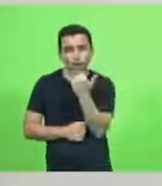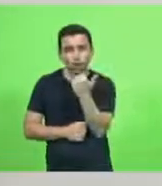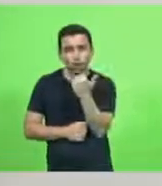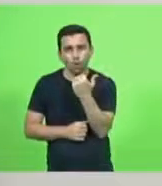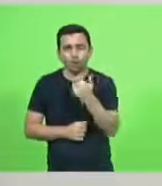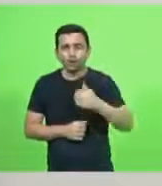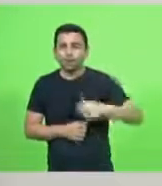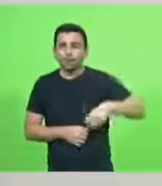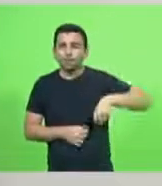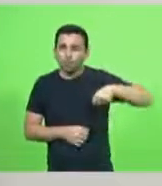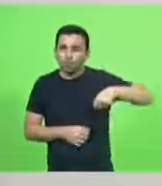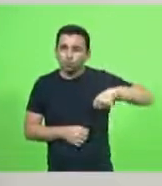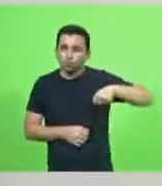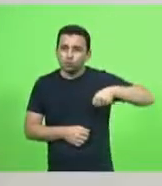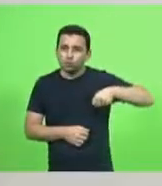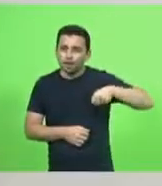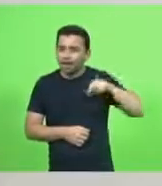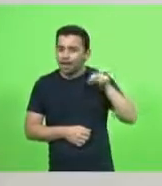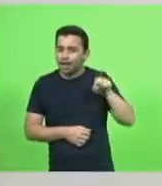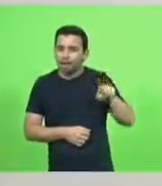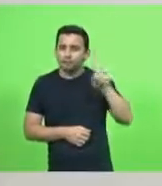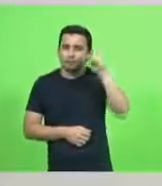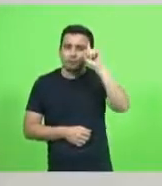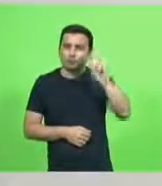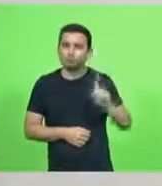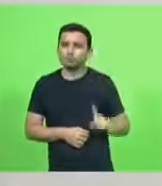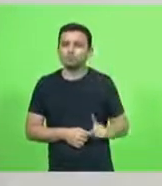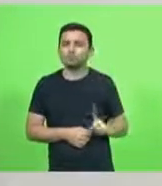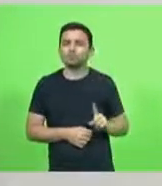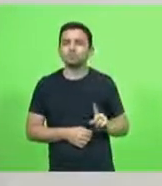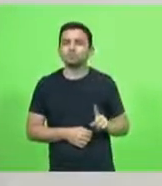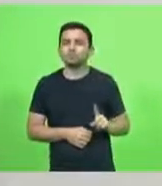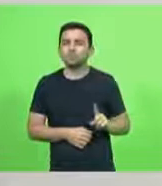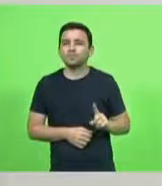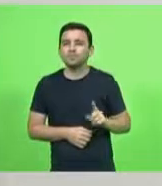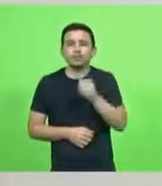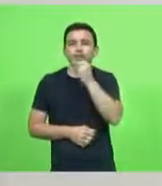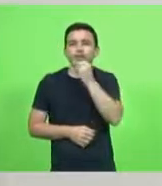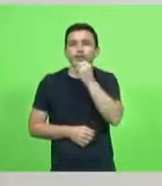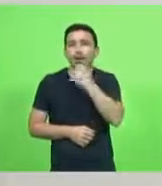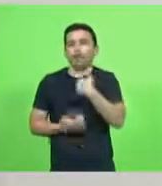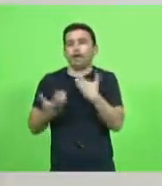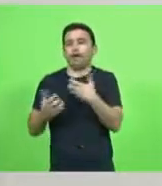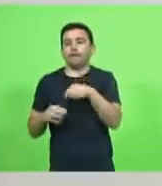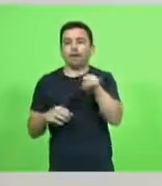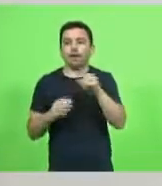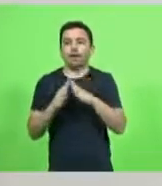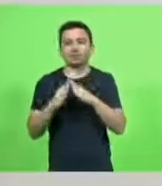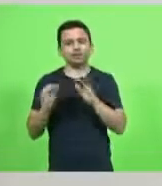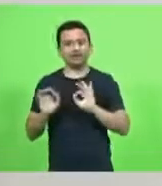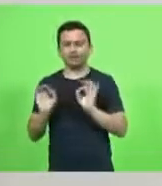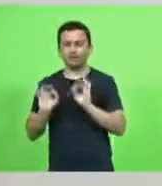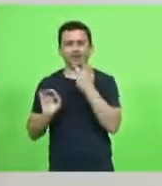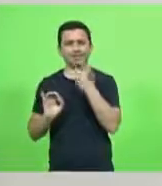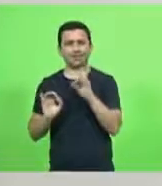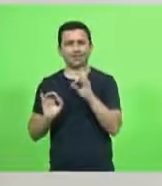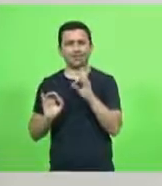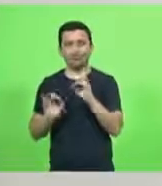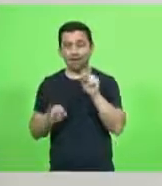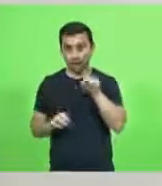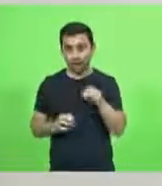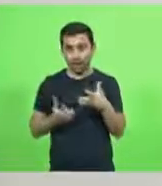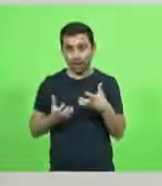a bolsinha dela e ela não sabia mais dizer eu quero ir para casa aí quando ela queria ir embora